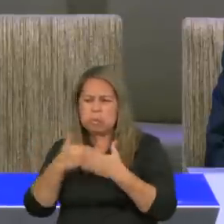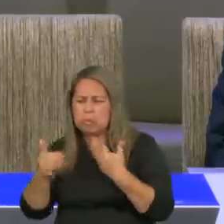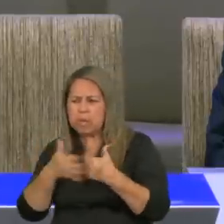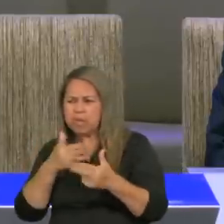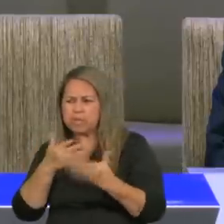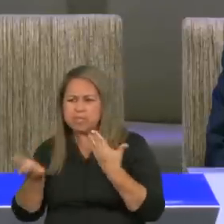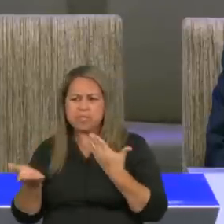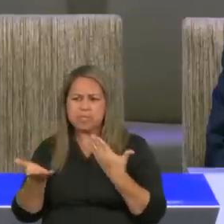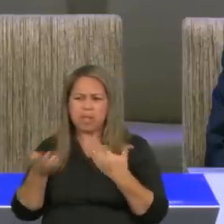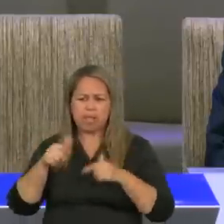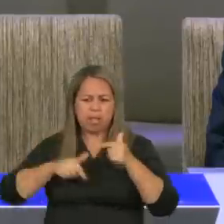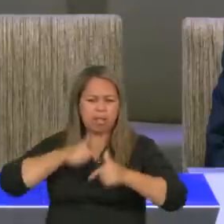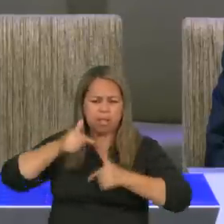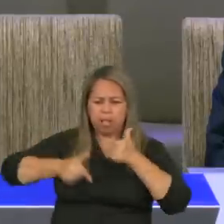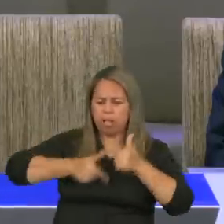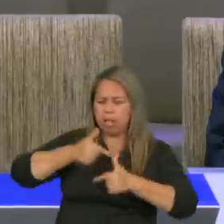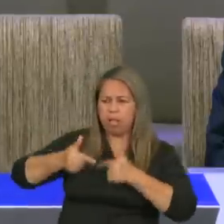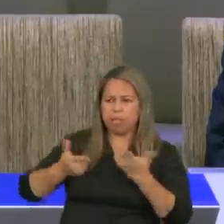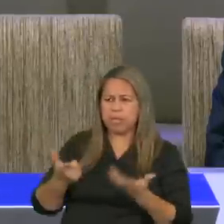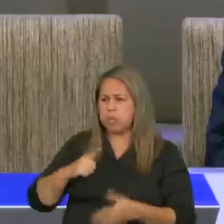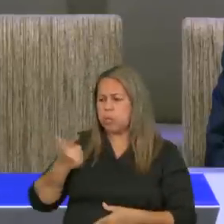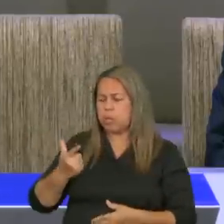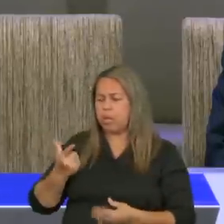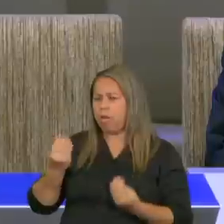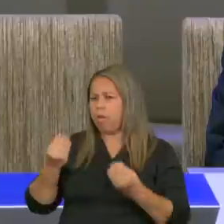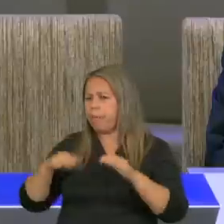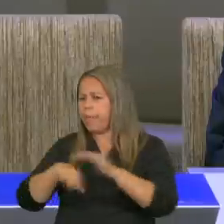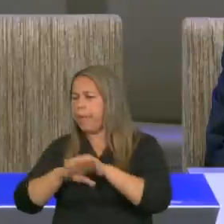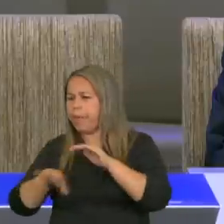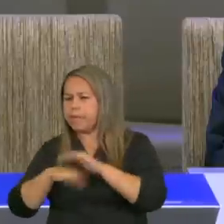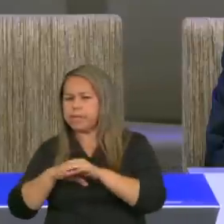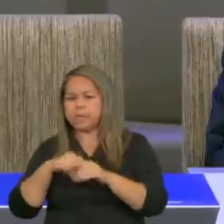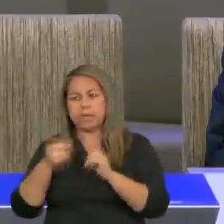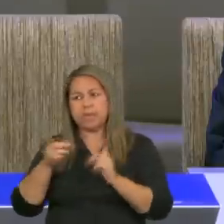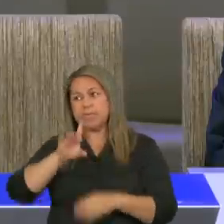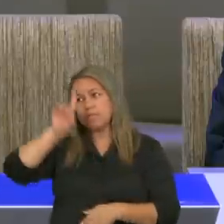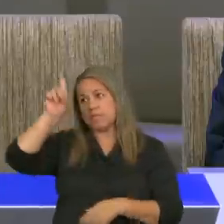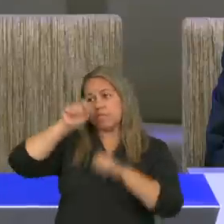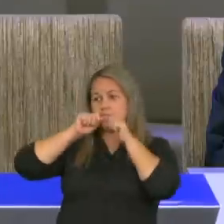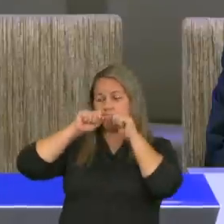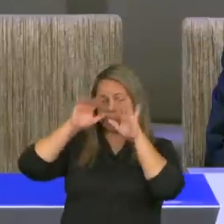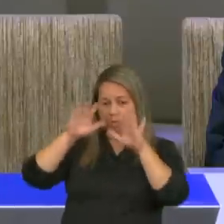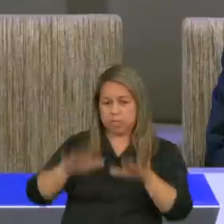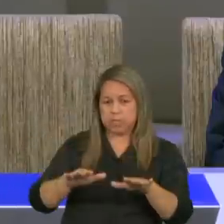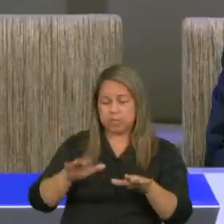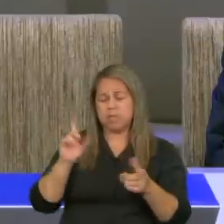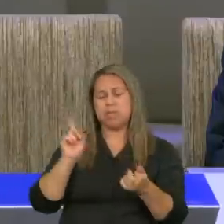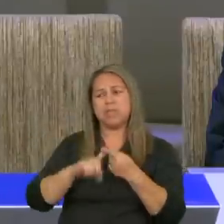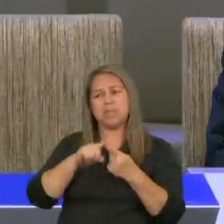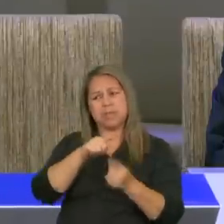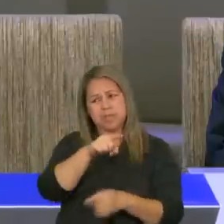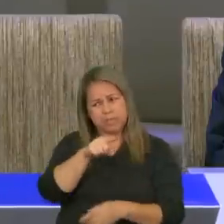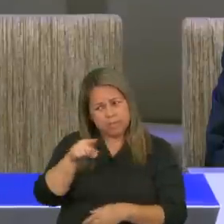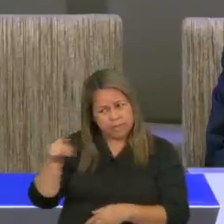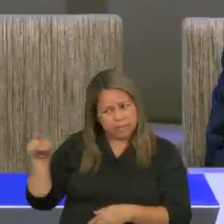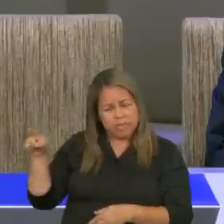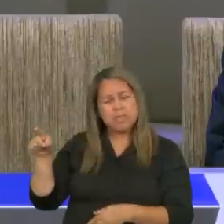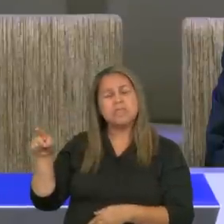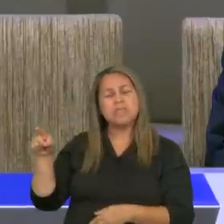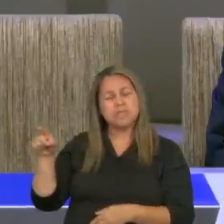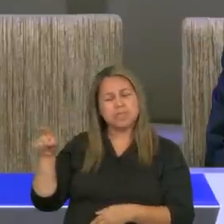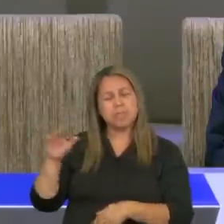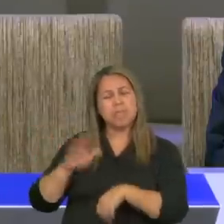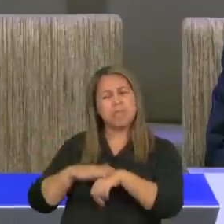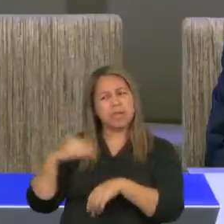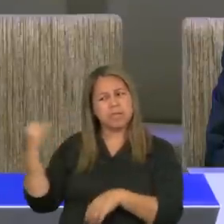nem têm dispensa, nem celeiro, e Deus os alimenta, quanto mais valês vós do que as